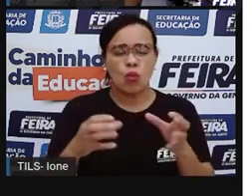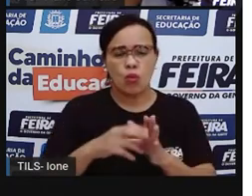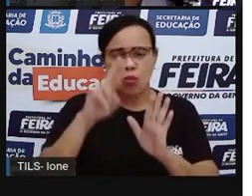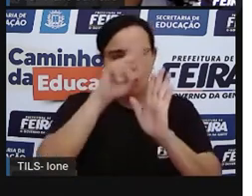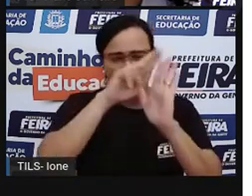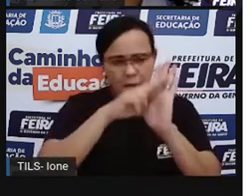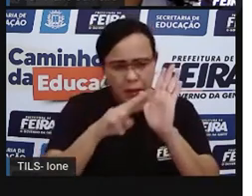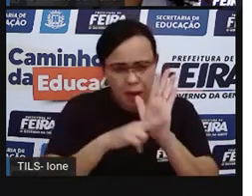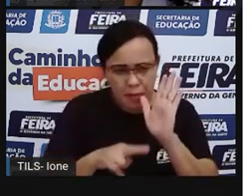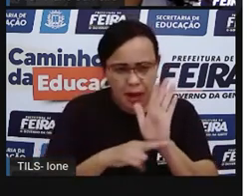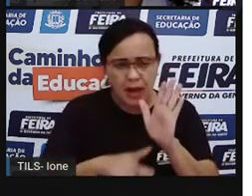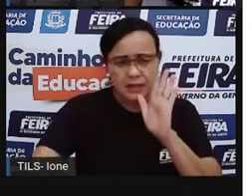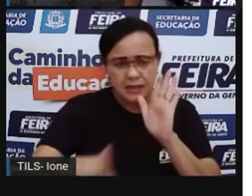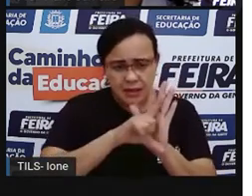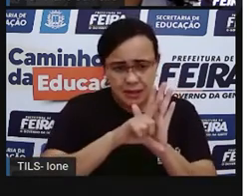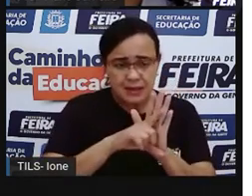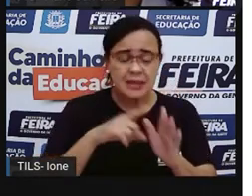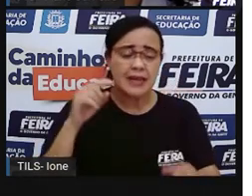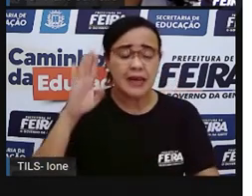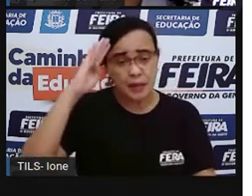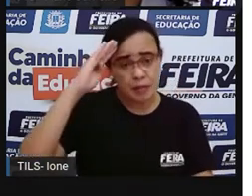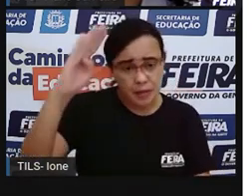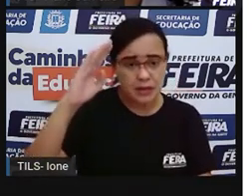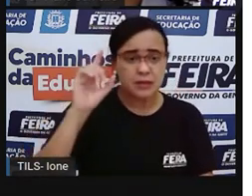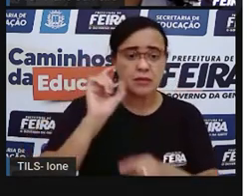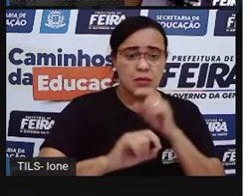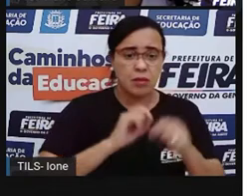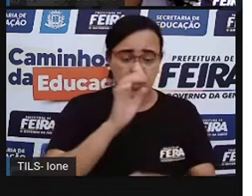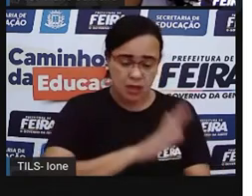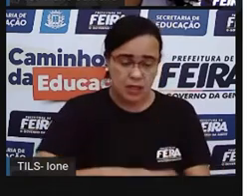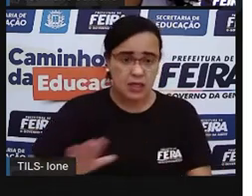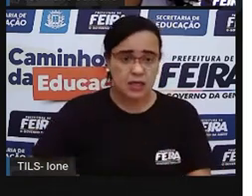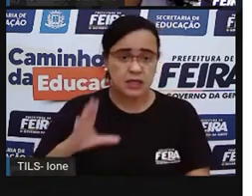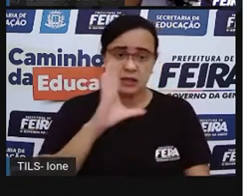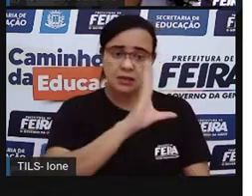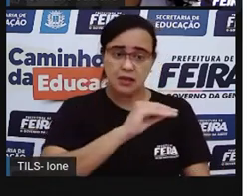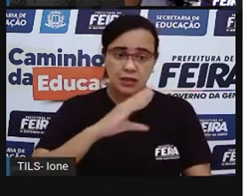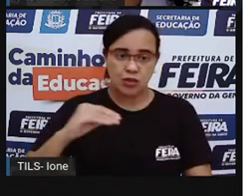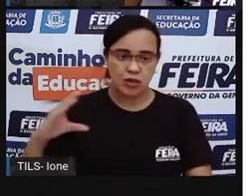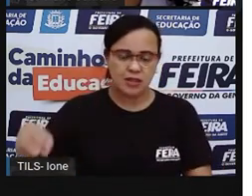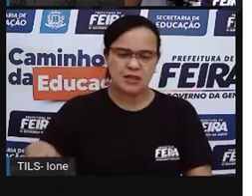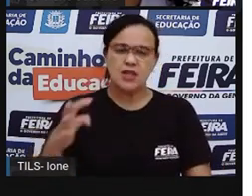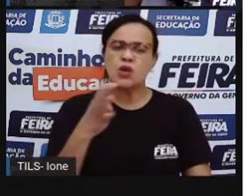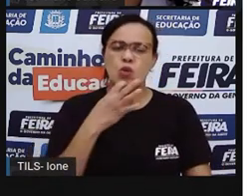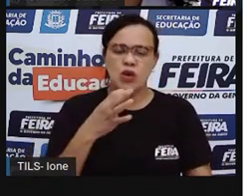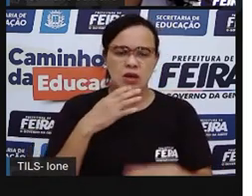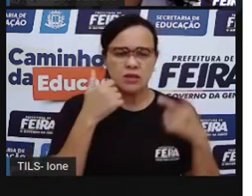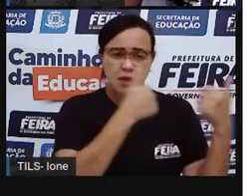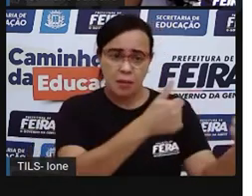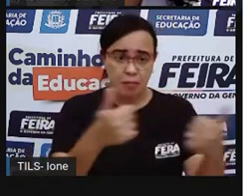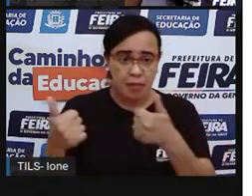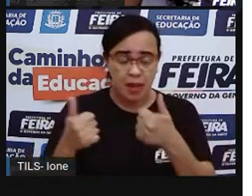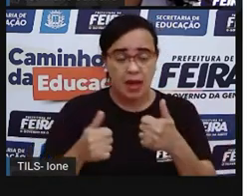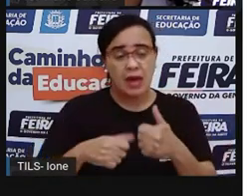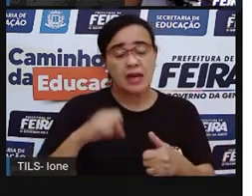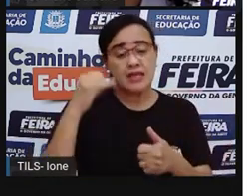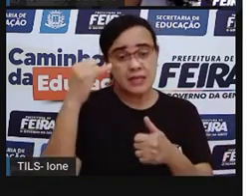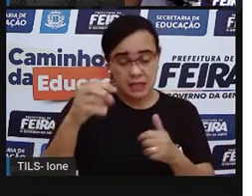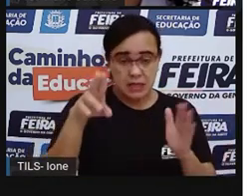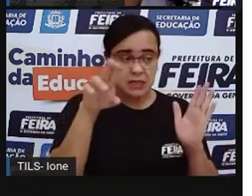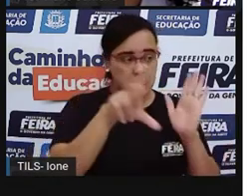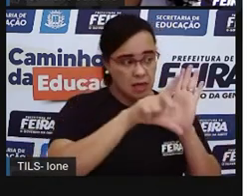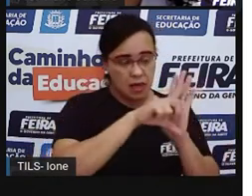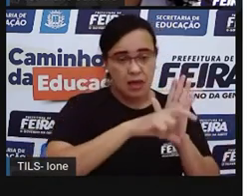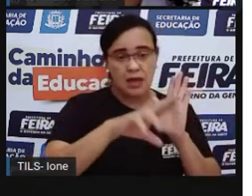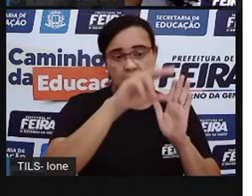da criança e do adolescente. Conheça bem esses direitos e saiba, se eles não forem respeitados, você pode e